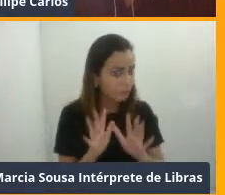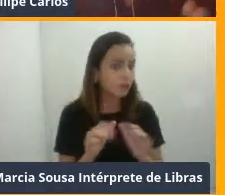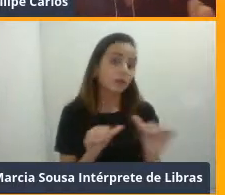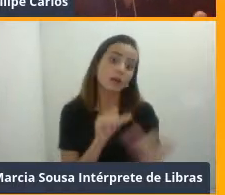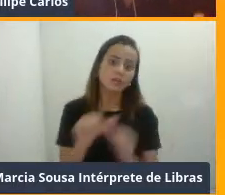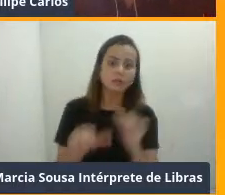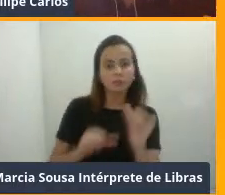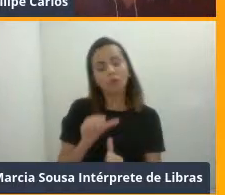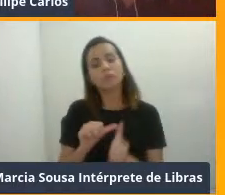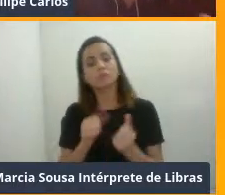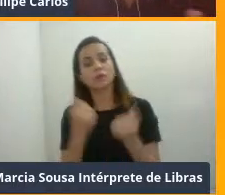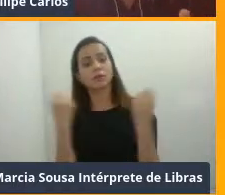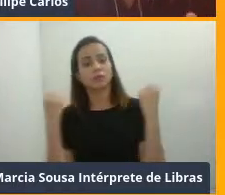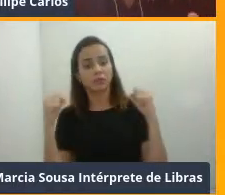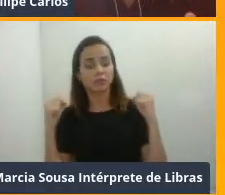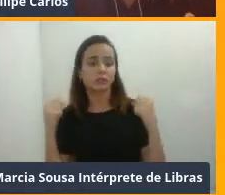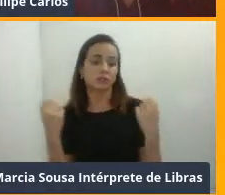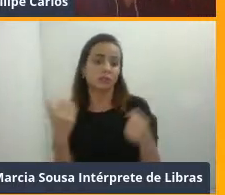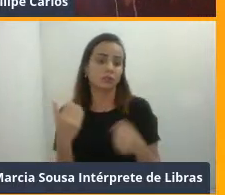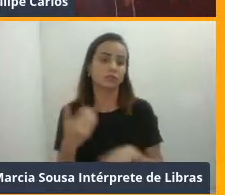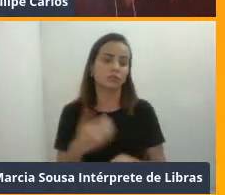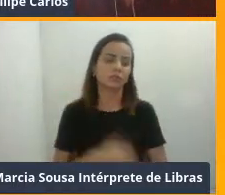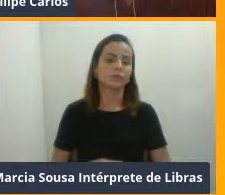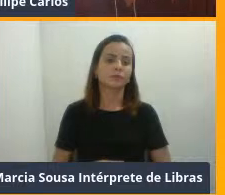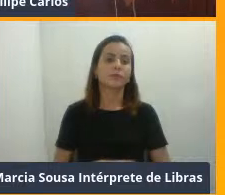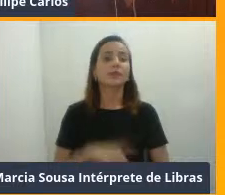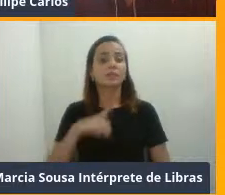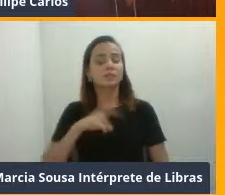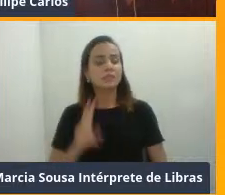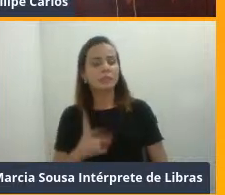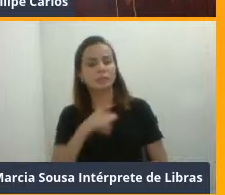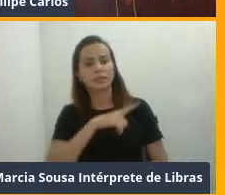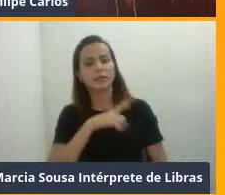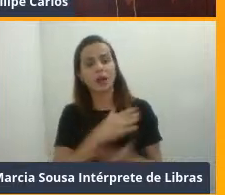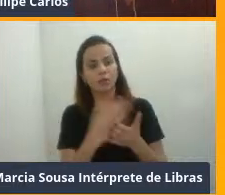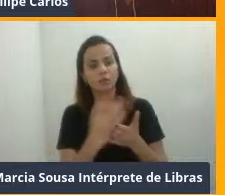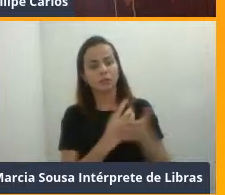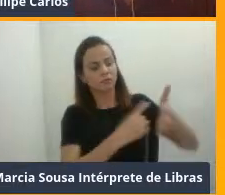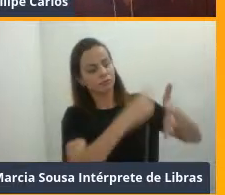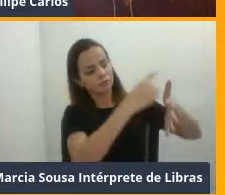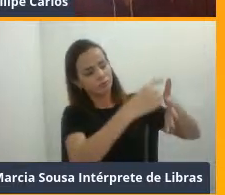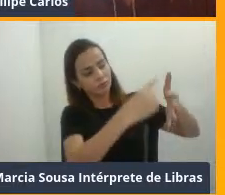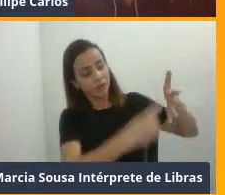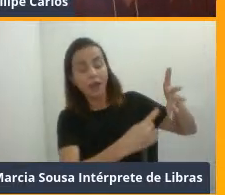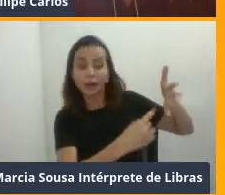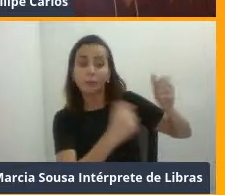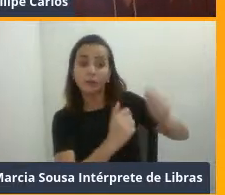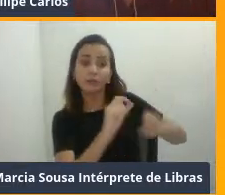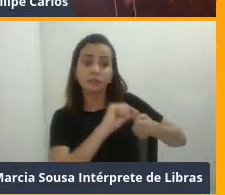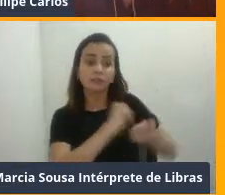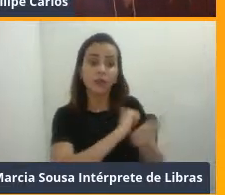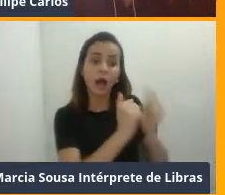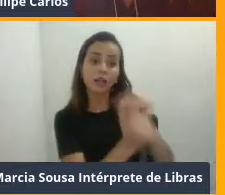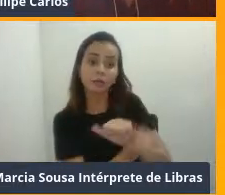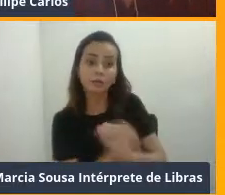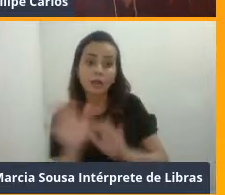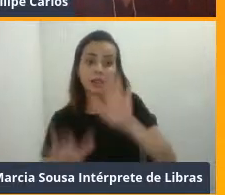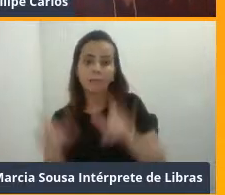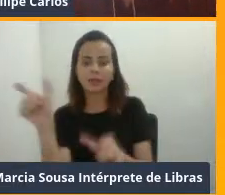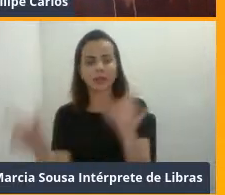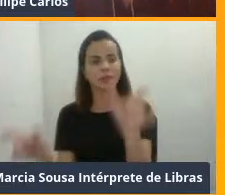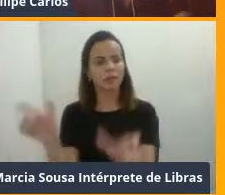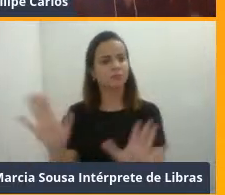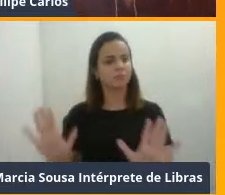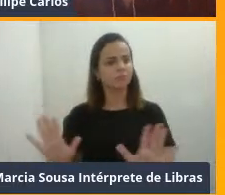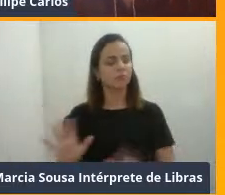gente sempre tem os treinos lá, prescritos, e as adaptações são de acordo com o indivíduo, certo? Então,